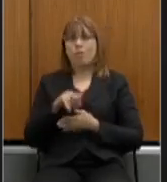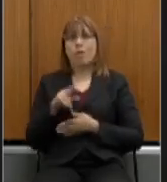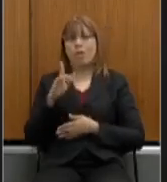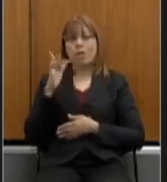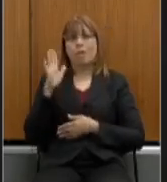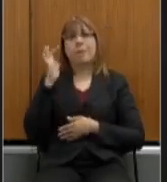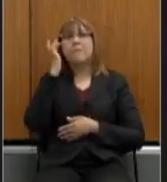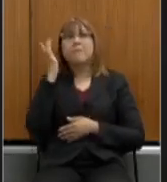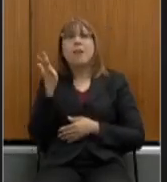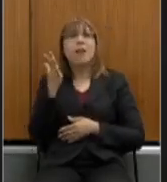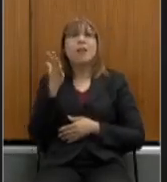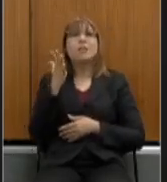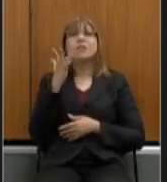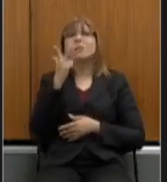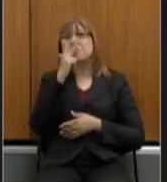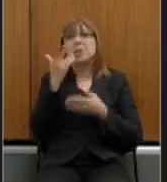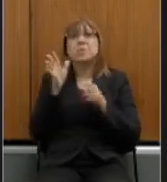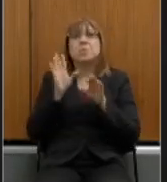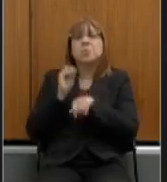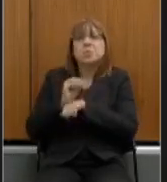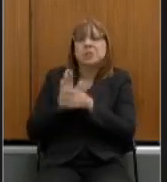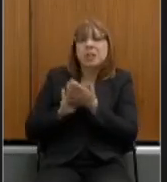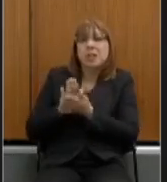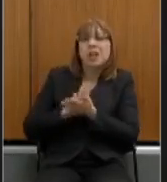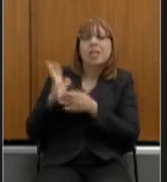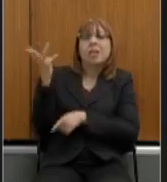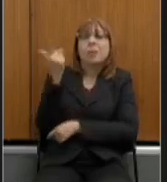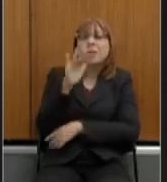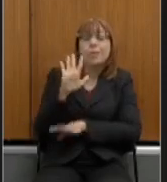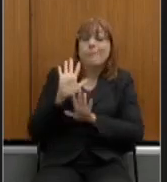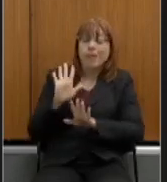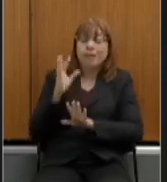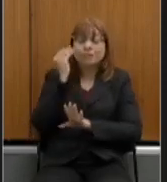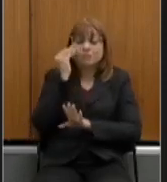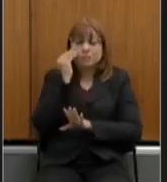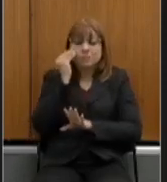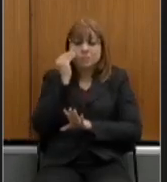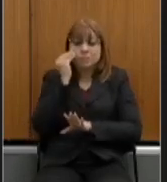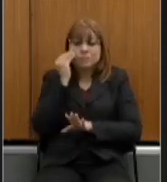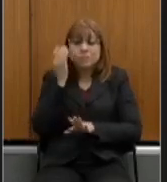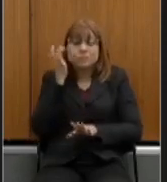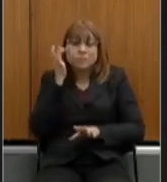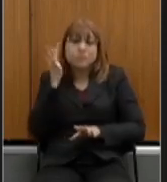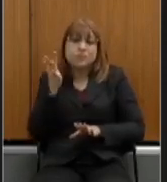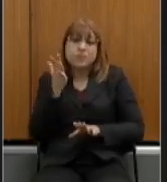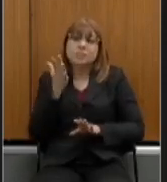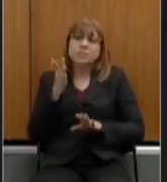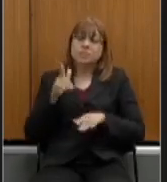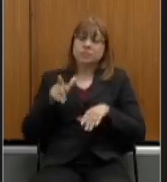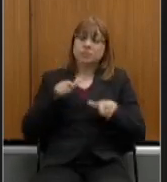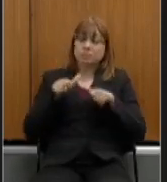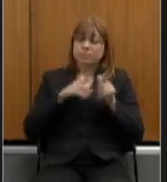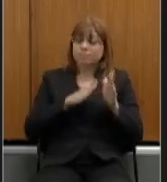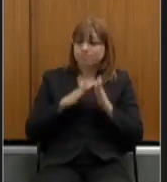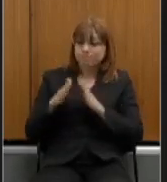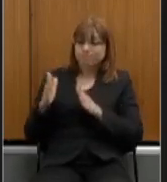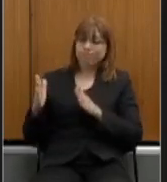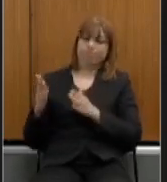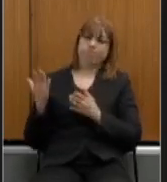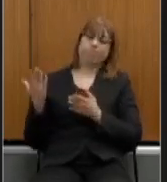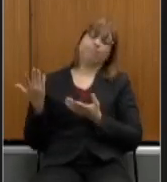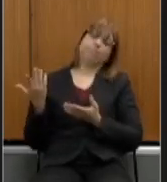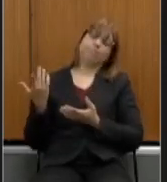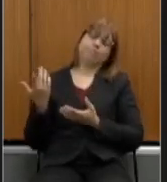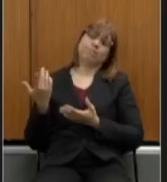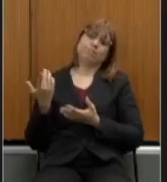mas para simplificar ações e fazer com que empresas pequenas médias e grandes pudessem investir e nos